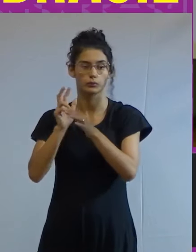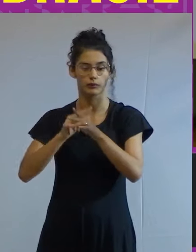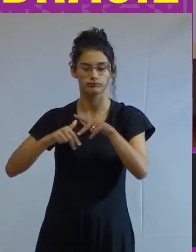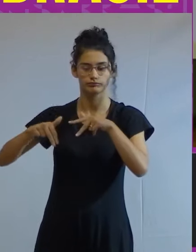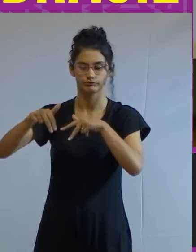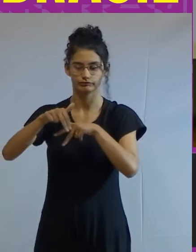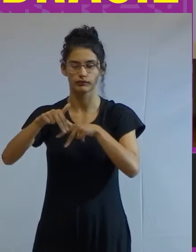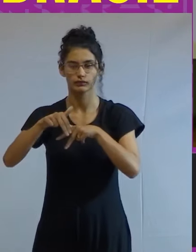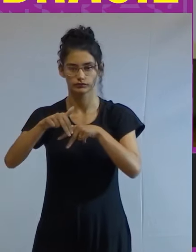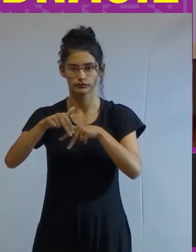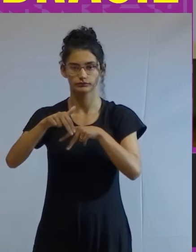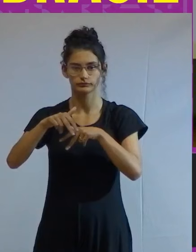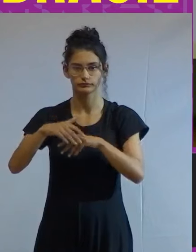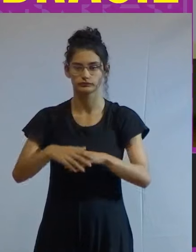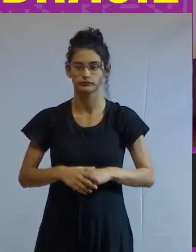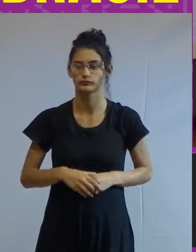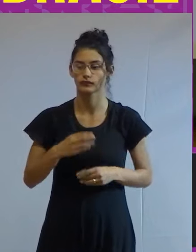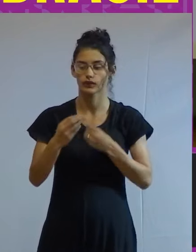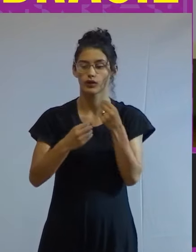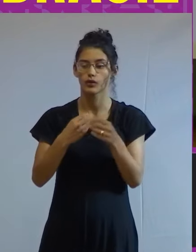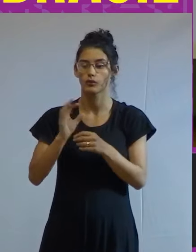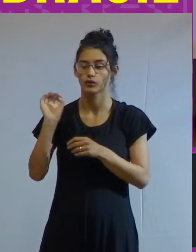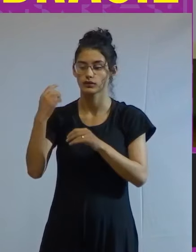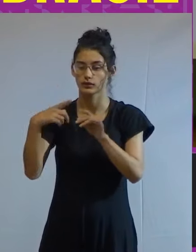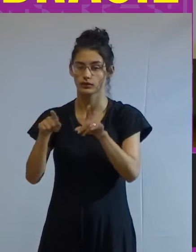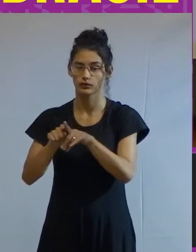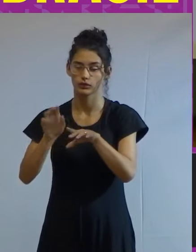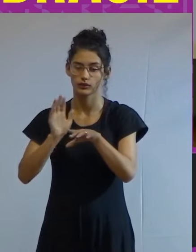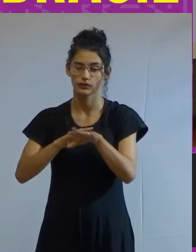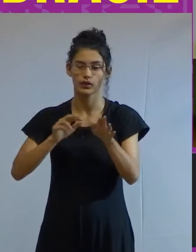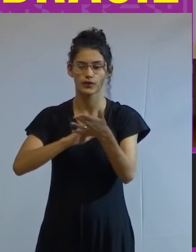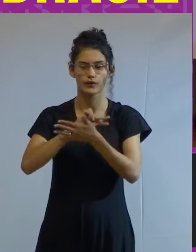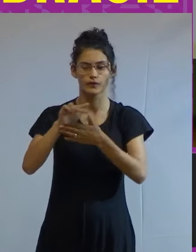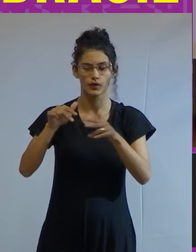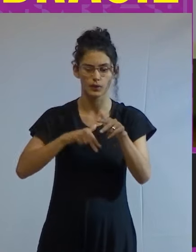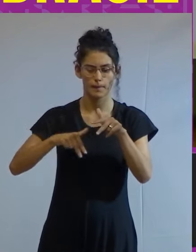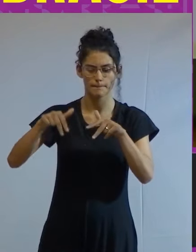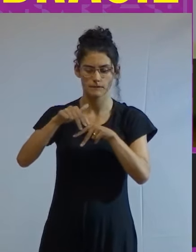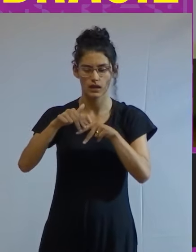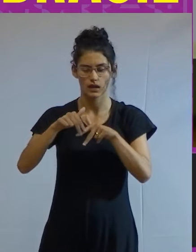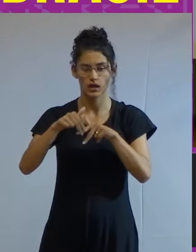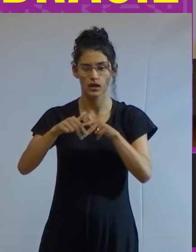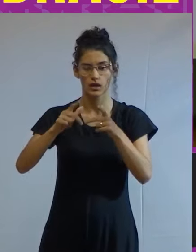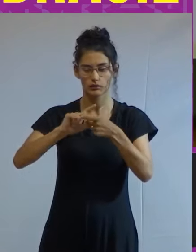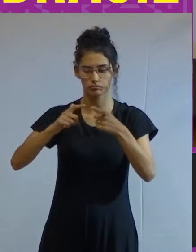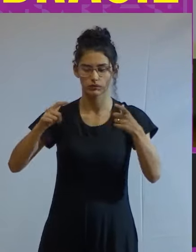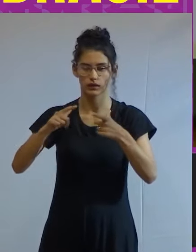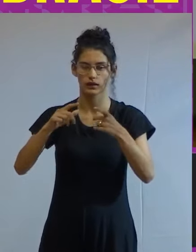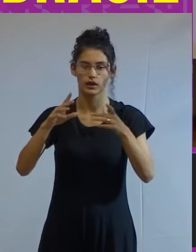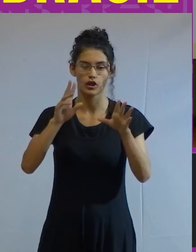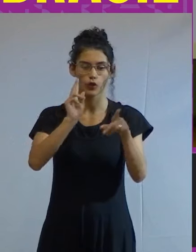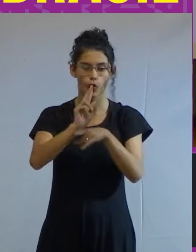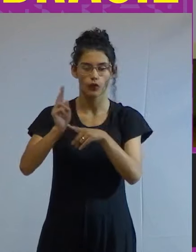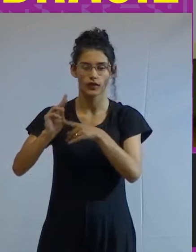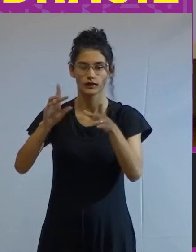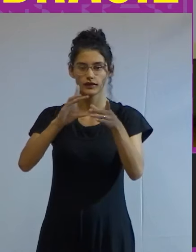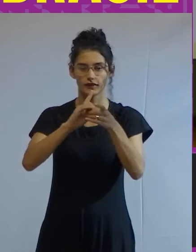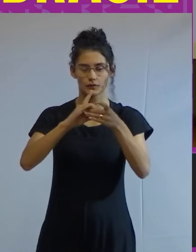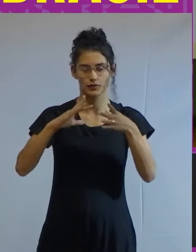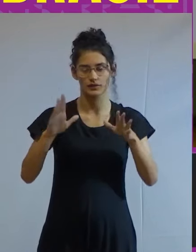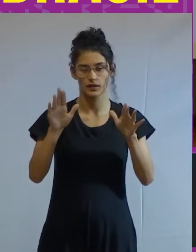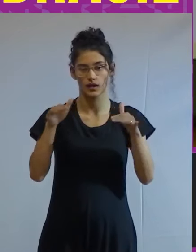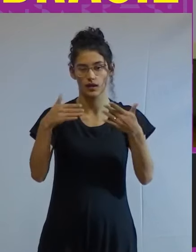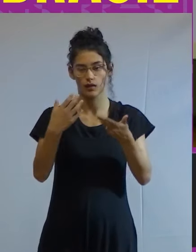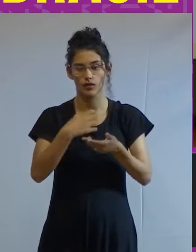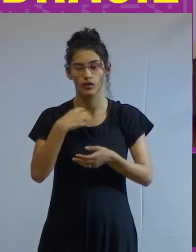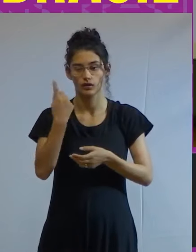progressista não foi por acaso que se formaram várias frentes amplas em defesa da democracia de tal maneira